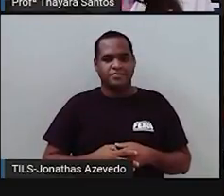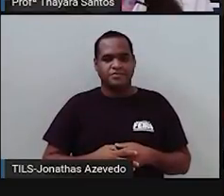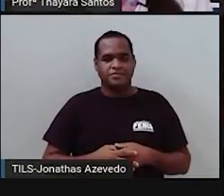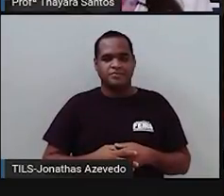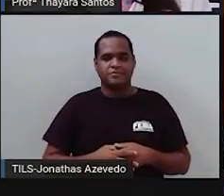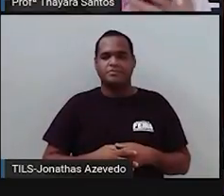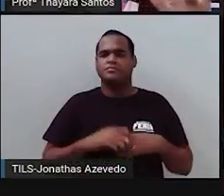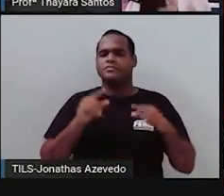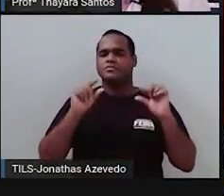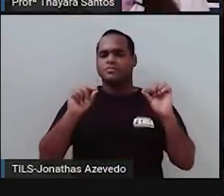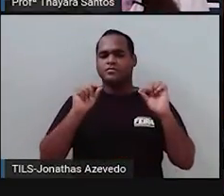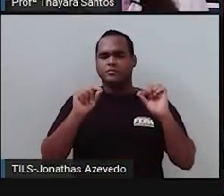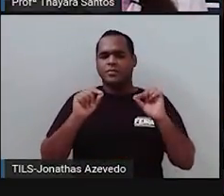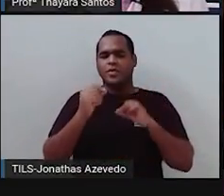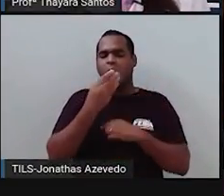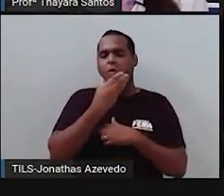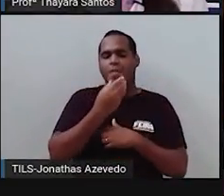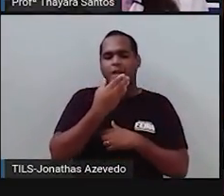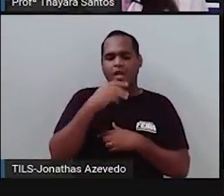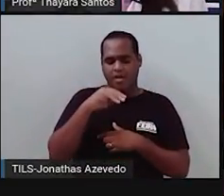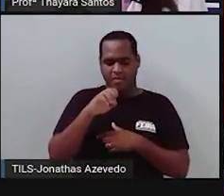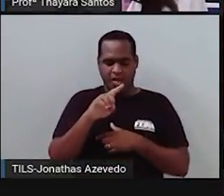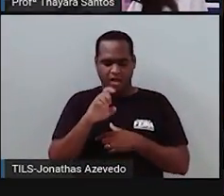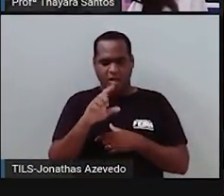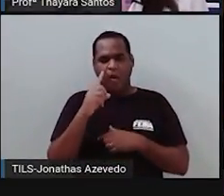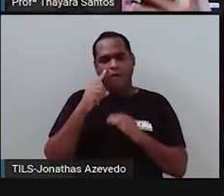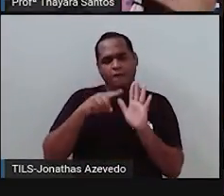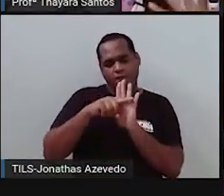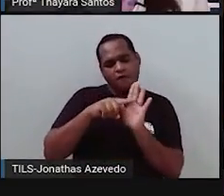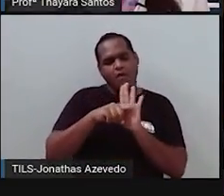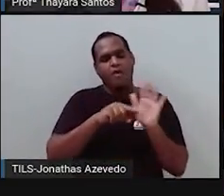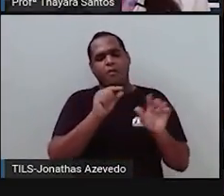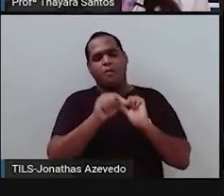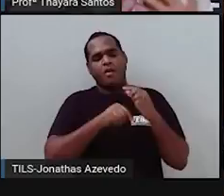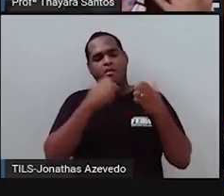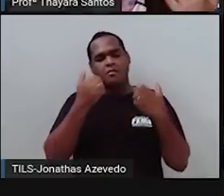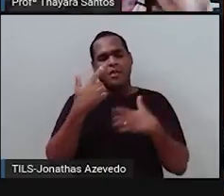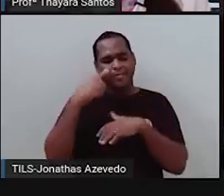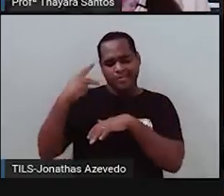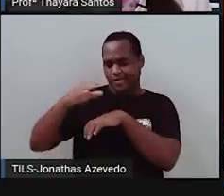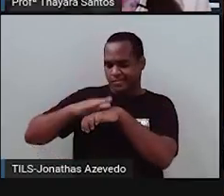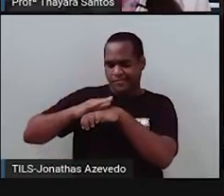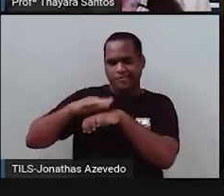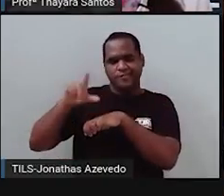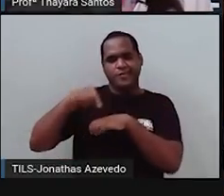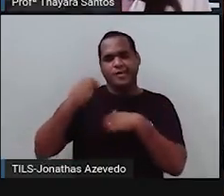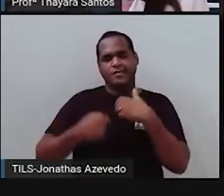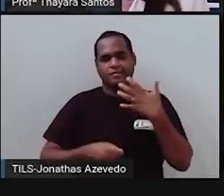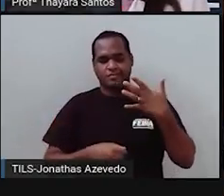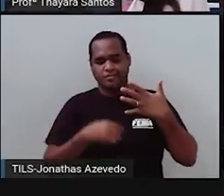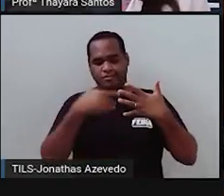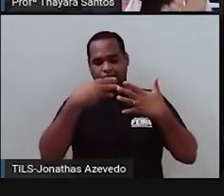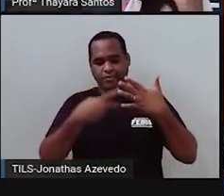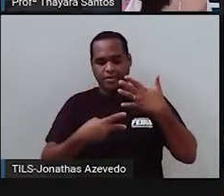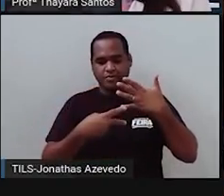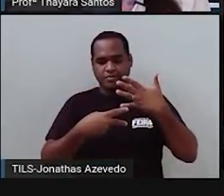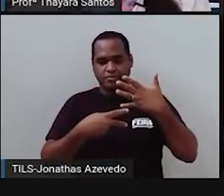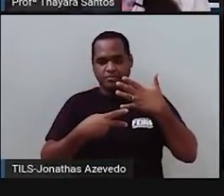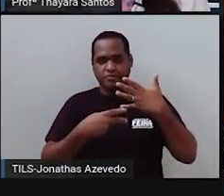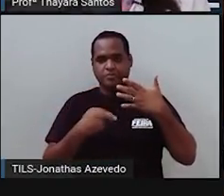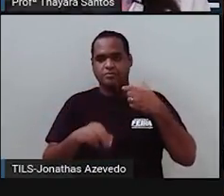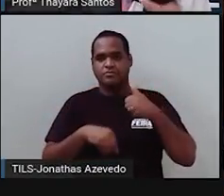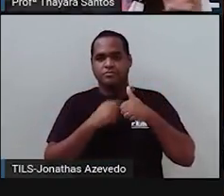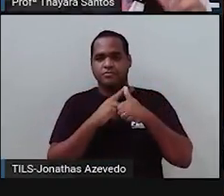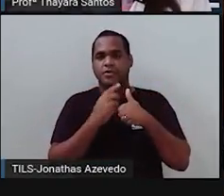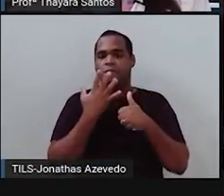E o que foi que Mindel analisou nesses experimentos dele? Então, ele escolheu sete características visíveis, a cor da